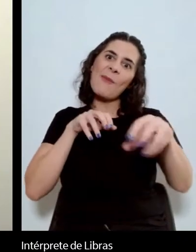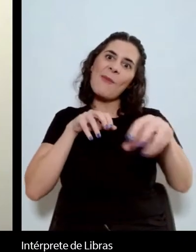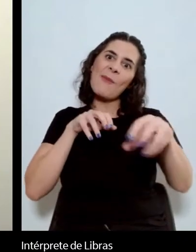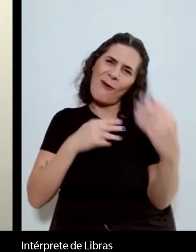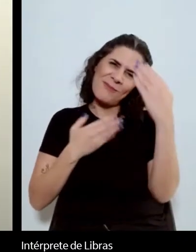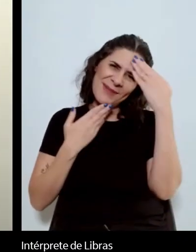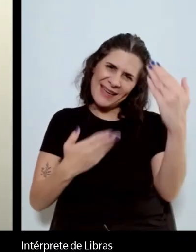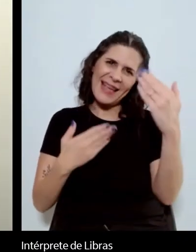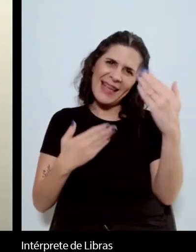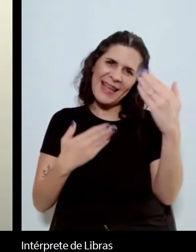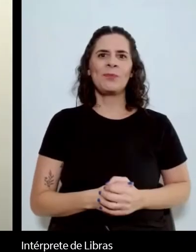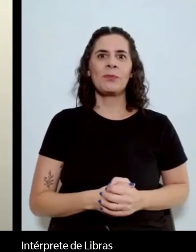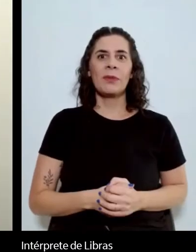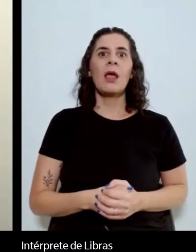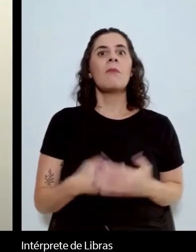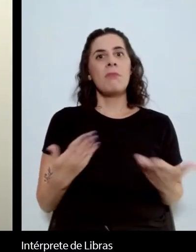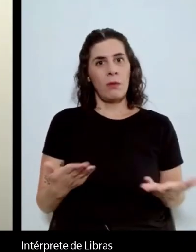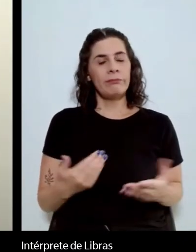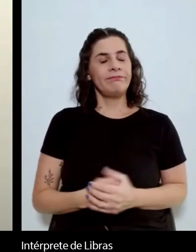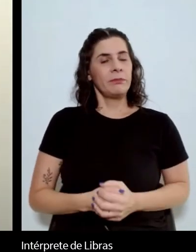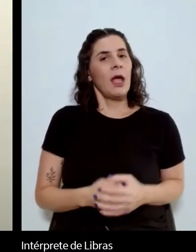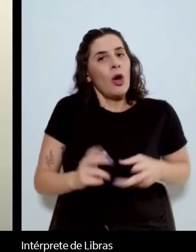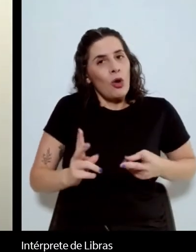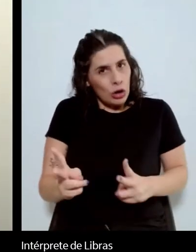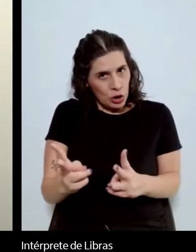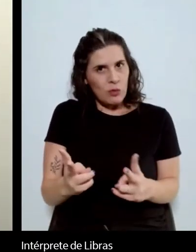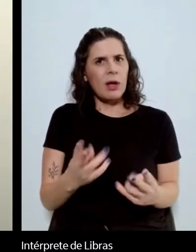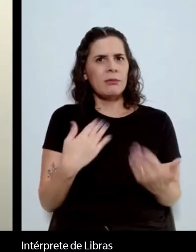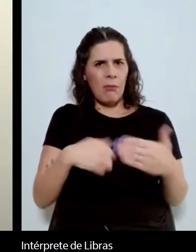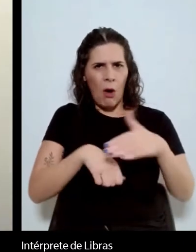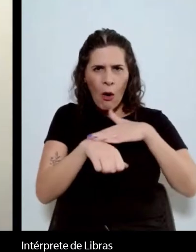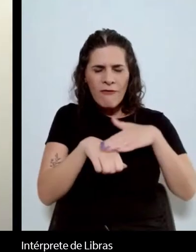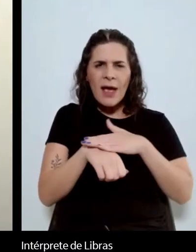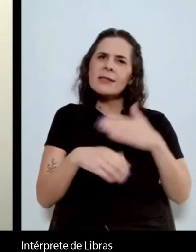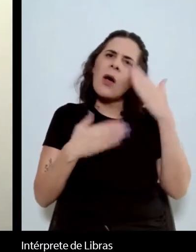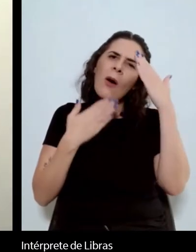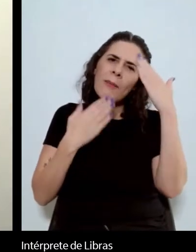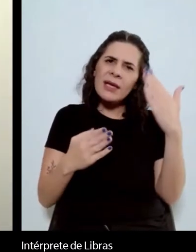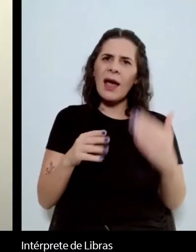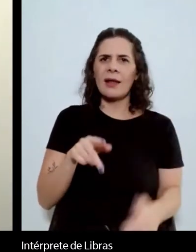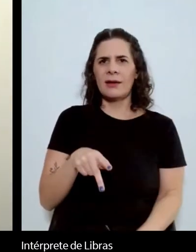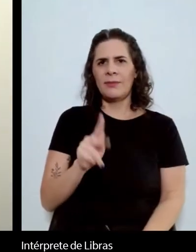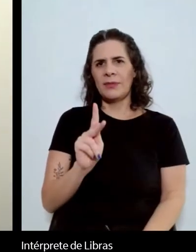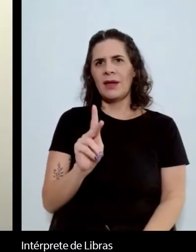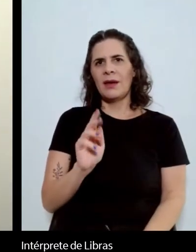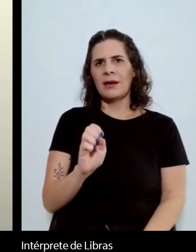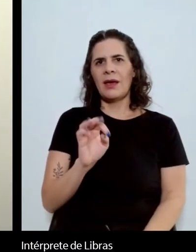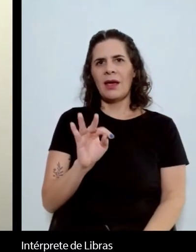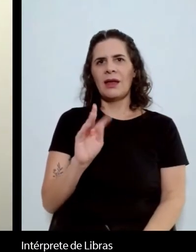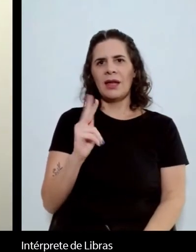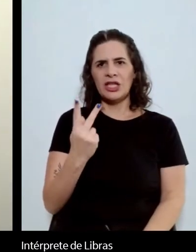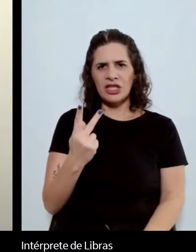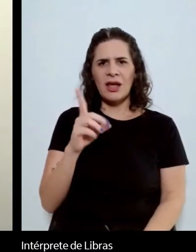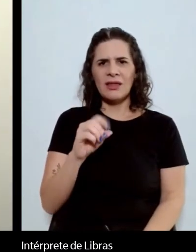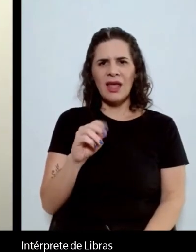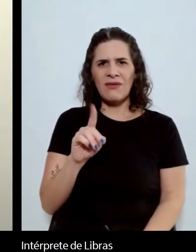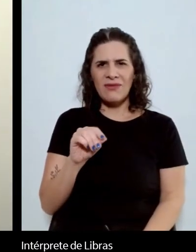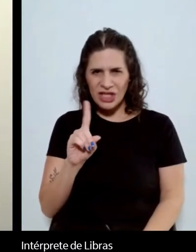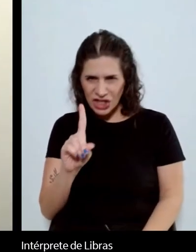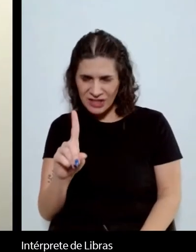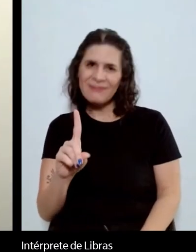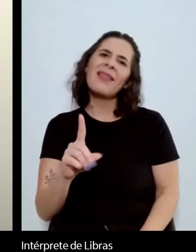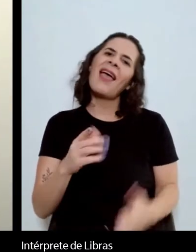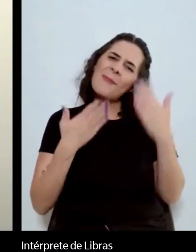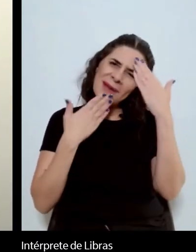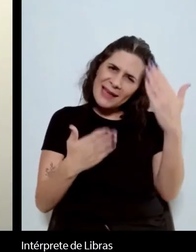continuando a conversa, obrigada, professor Kennedy David, pela sua apresentação e eu acho que a